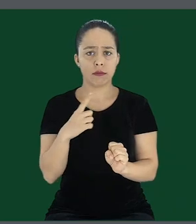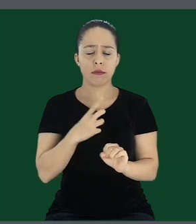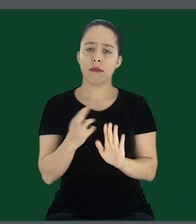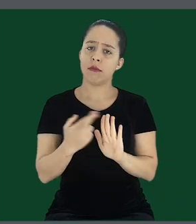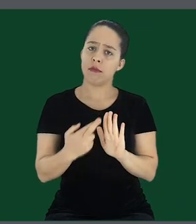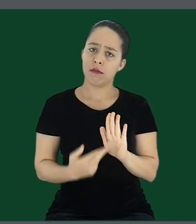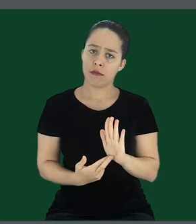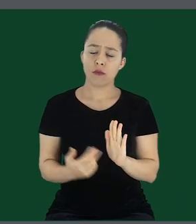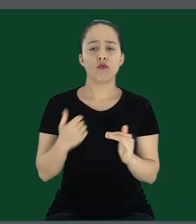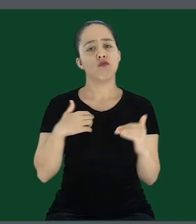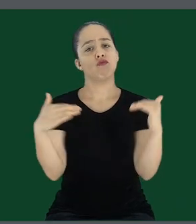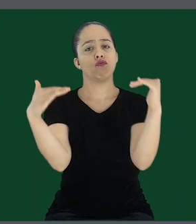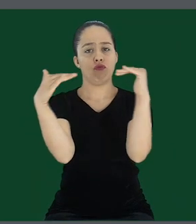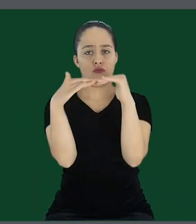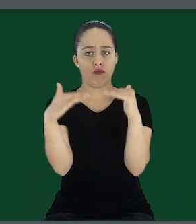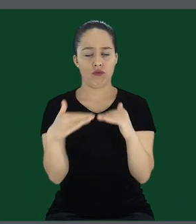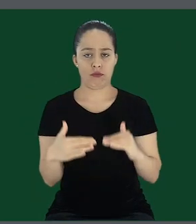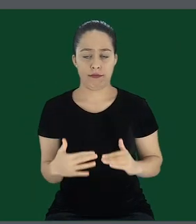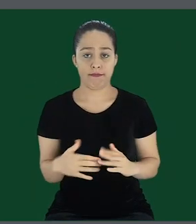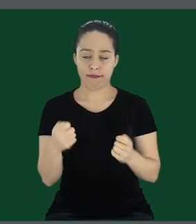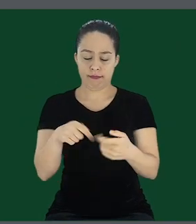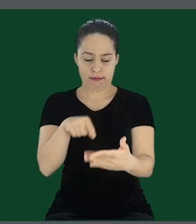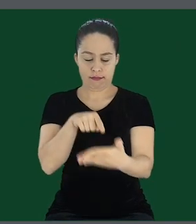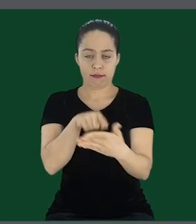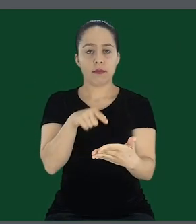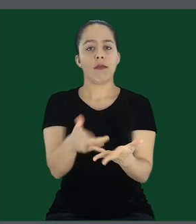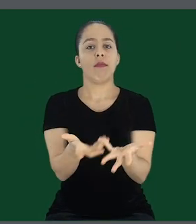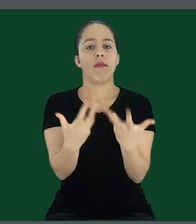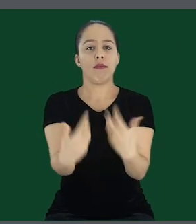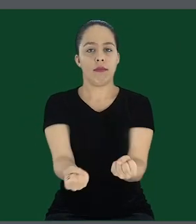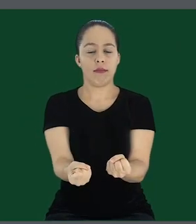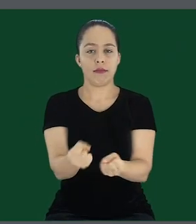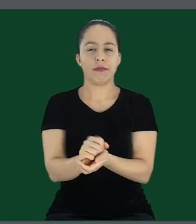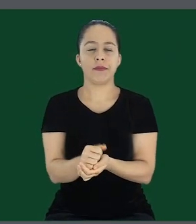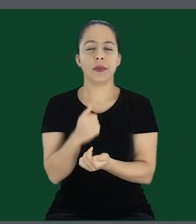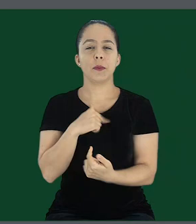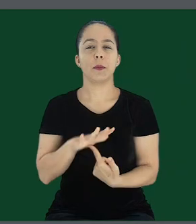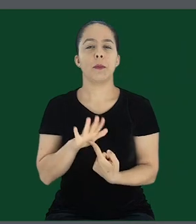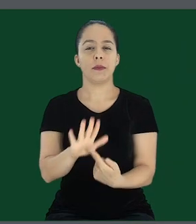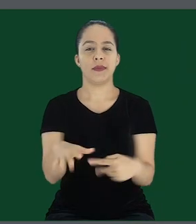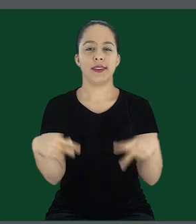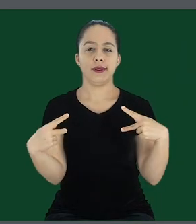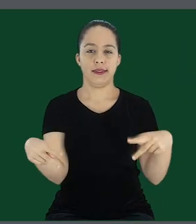você vai clicar em aceitar. Vou mostrar pra vocês aqui, eu vou abrir aqui o link.